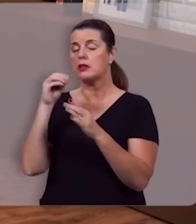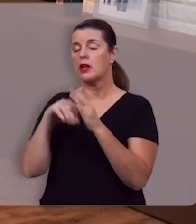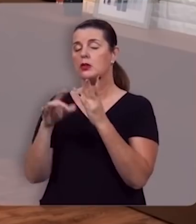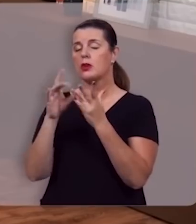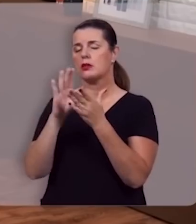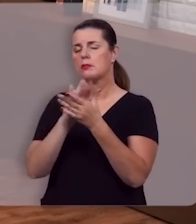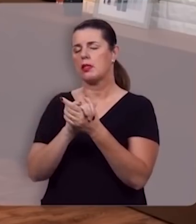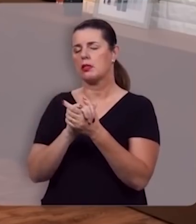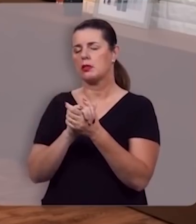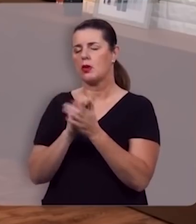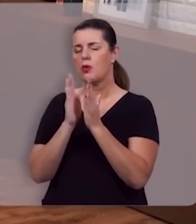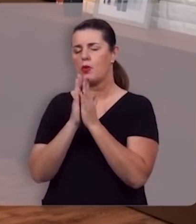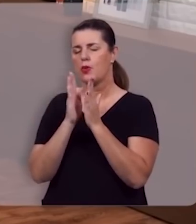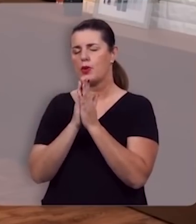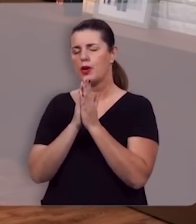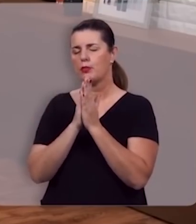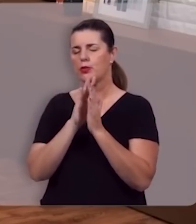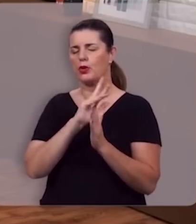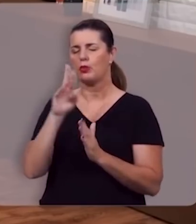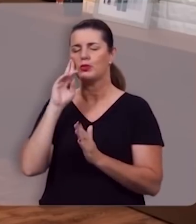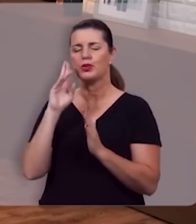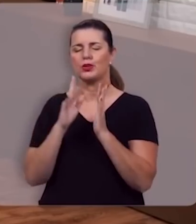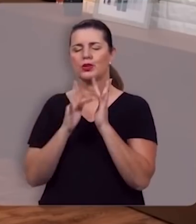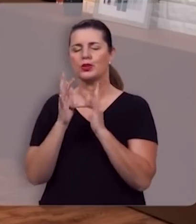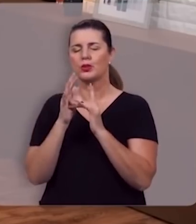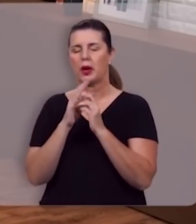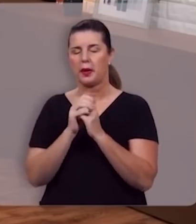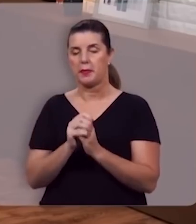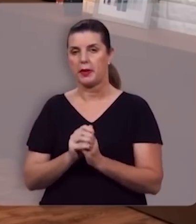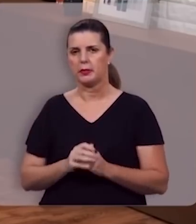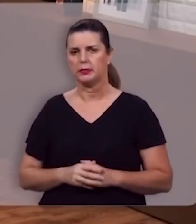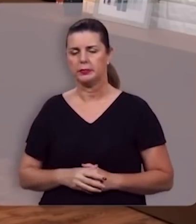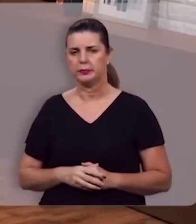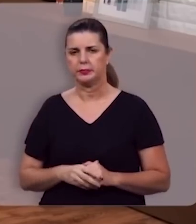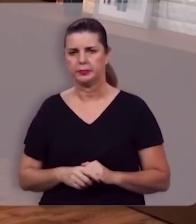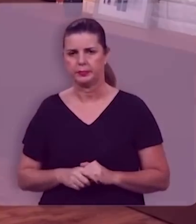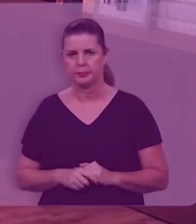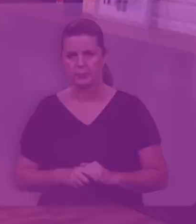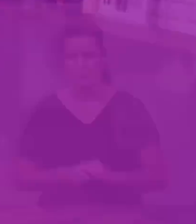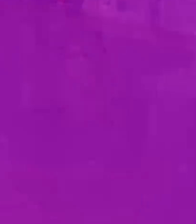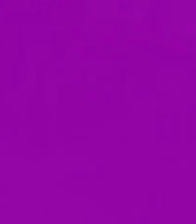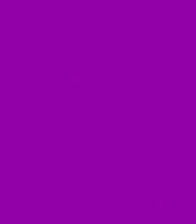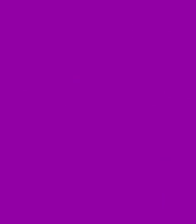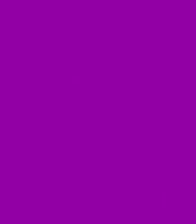vida conjugal assim oramos em nome de Jesus amém